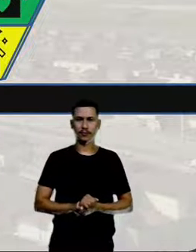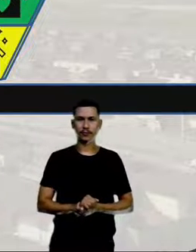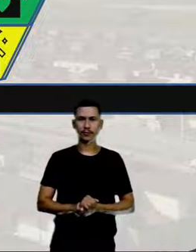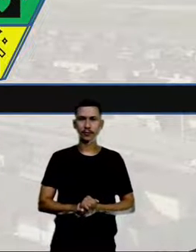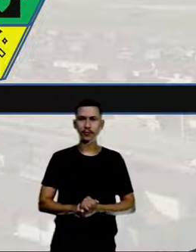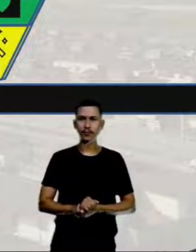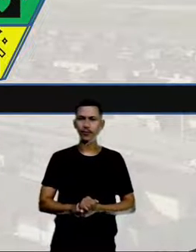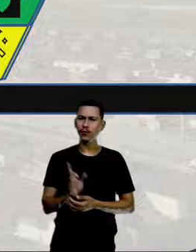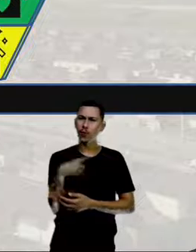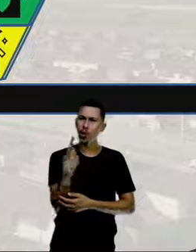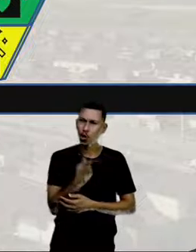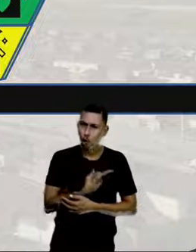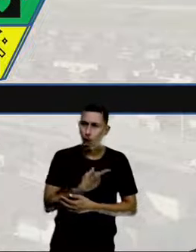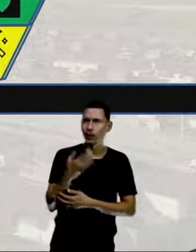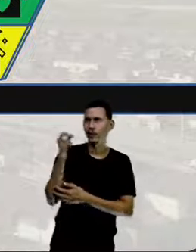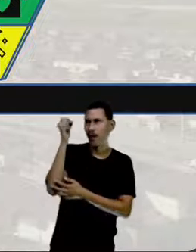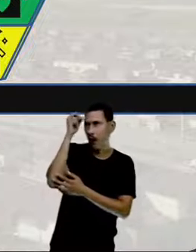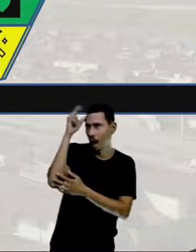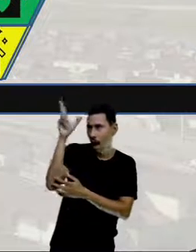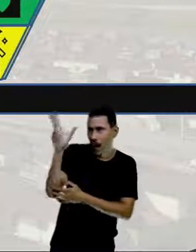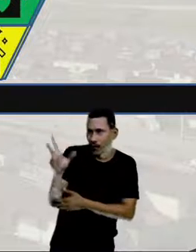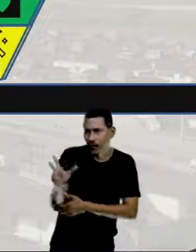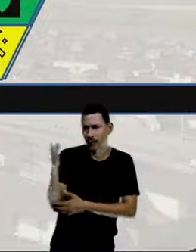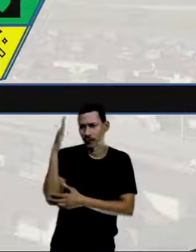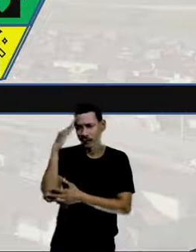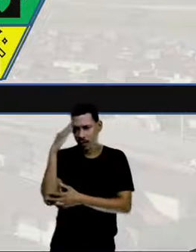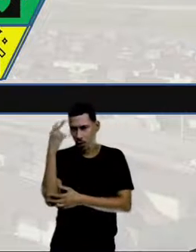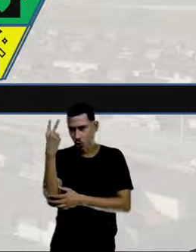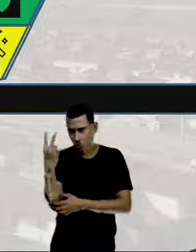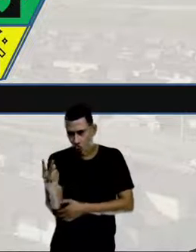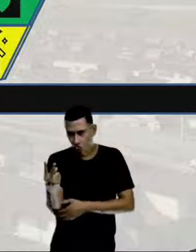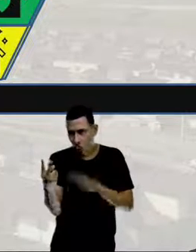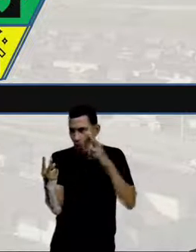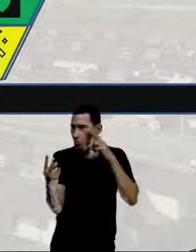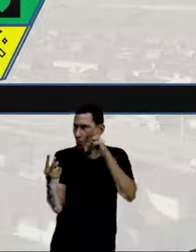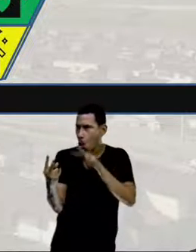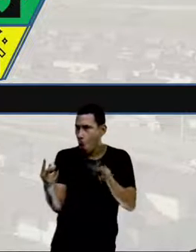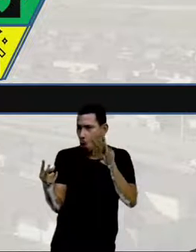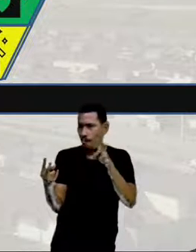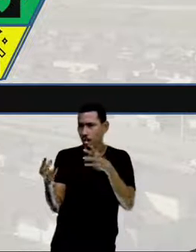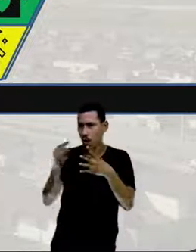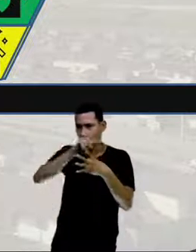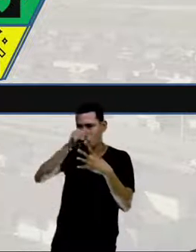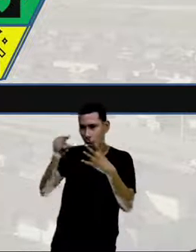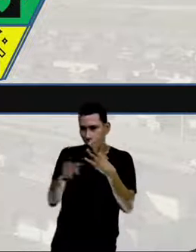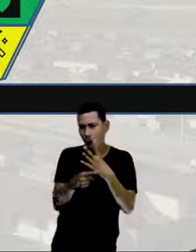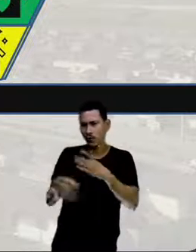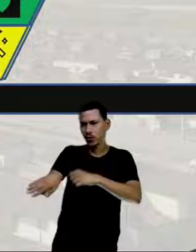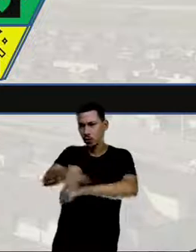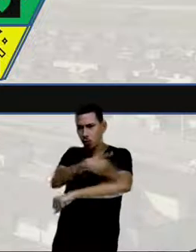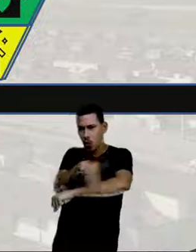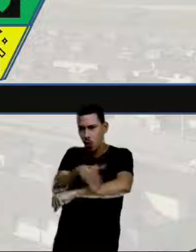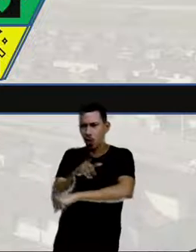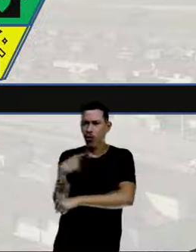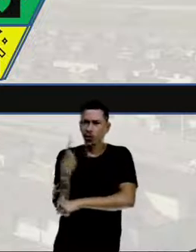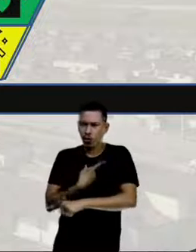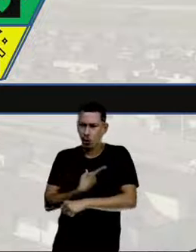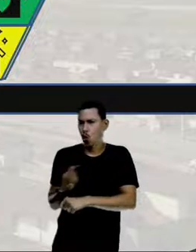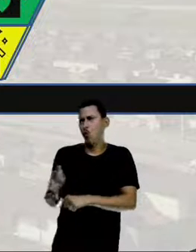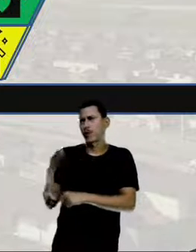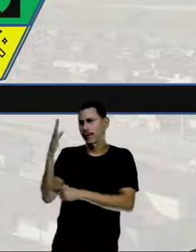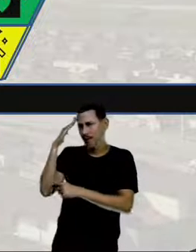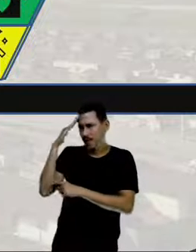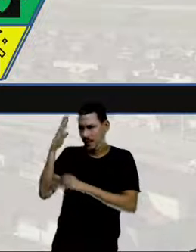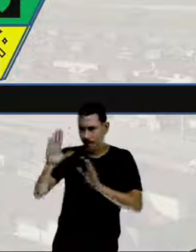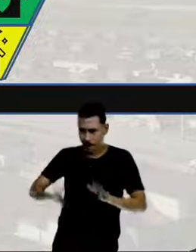se ater com as ideias aqui nessas duas ruas de cá, nessas quatro ruas daqui, que a gente vai se fixar.